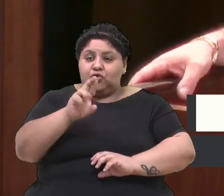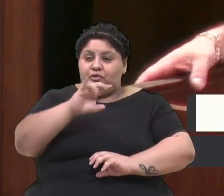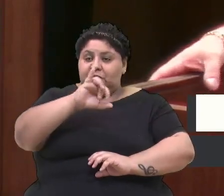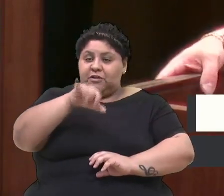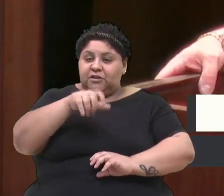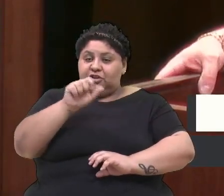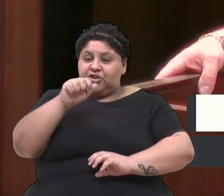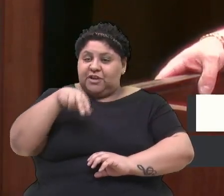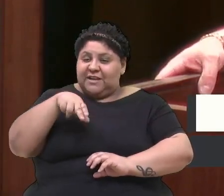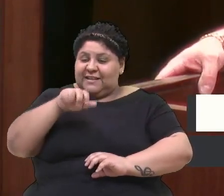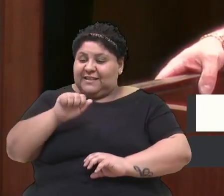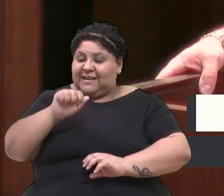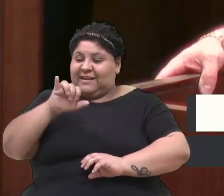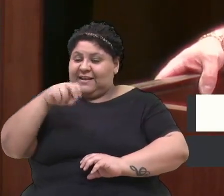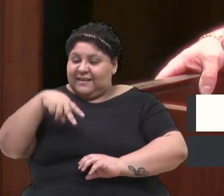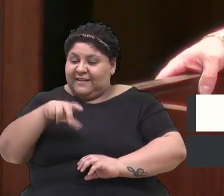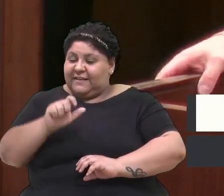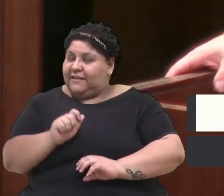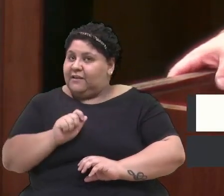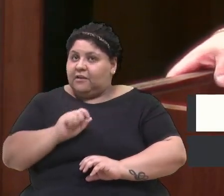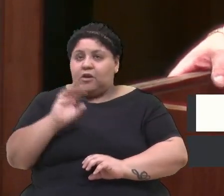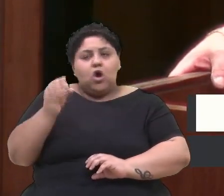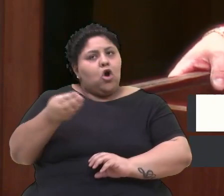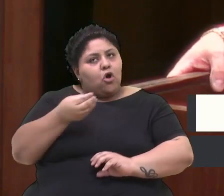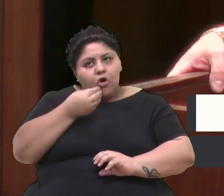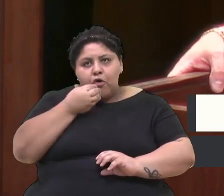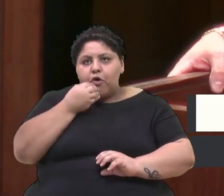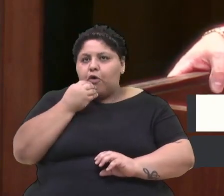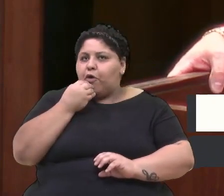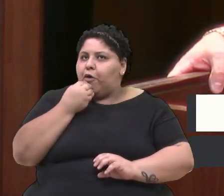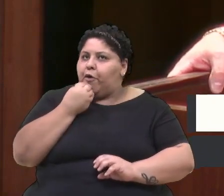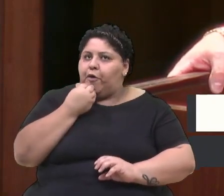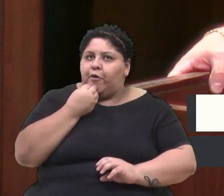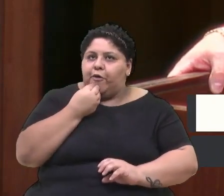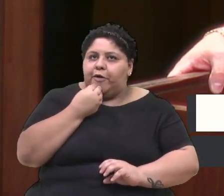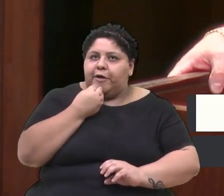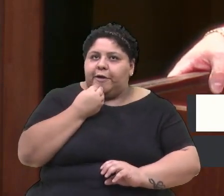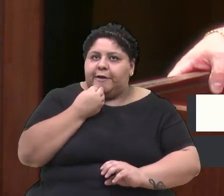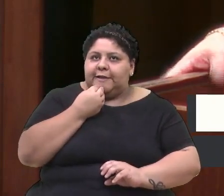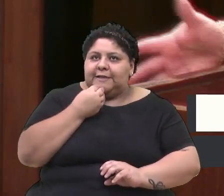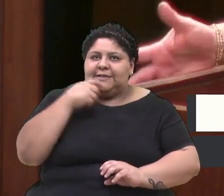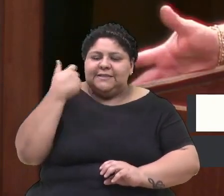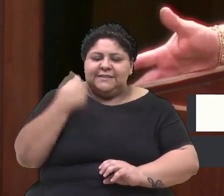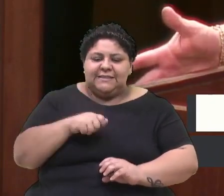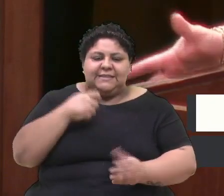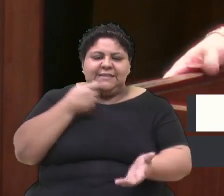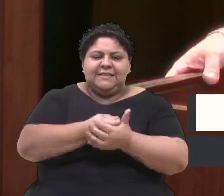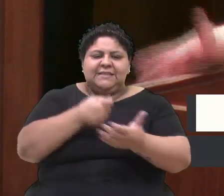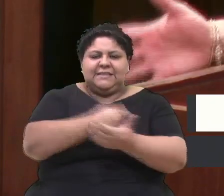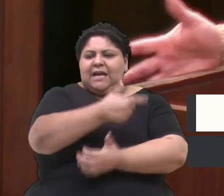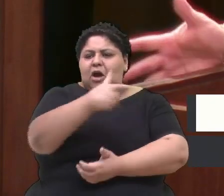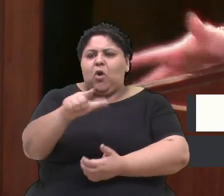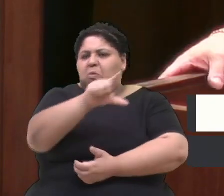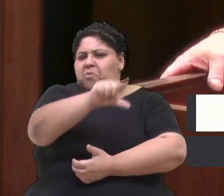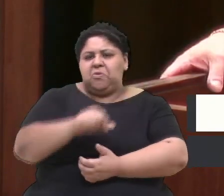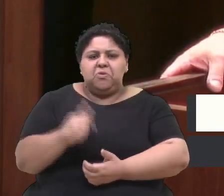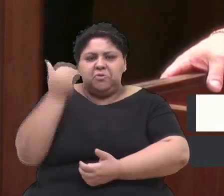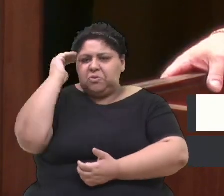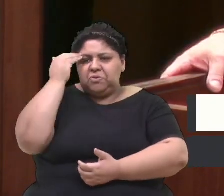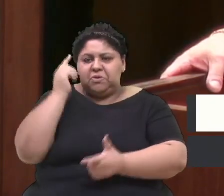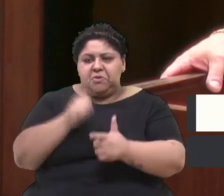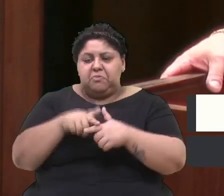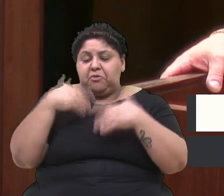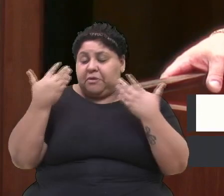Carli, ela irá recorrer dessa decisão, não sei por qual motivo, por um motivo ou por outro,